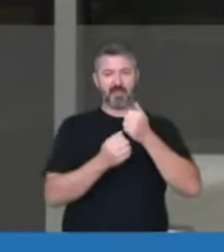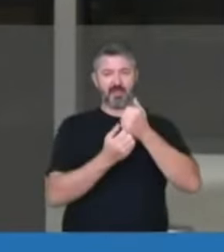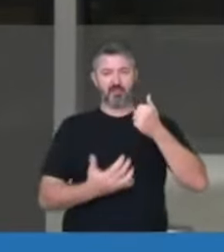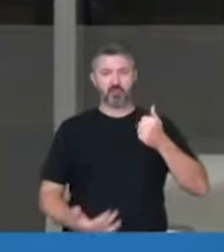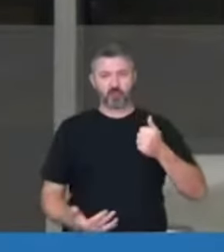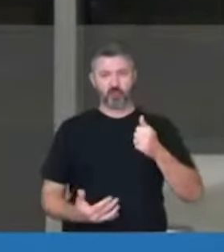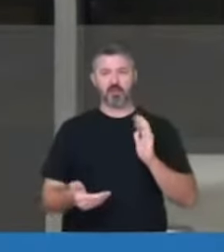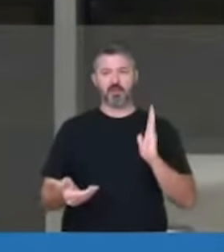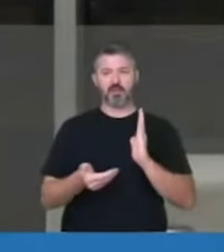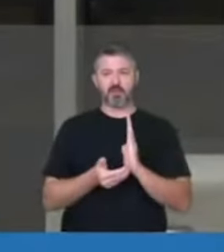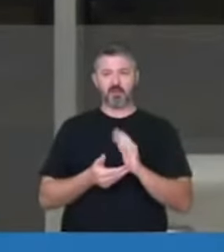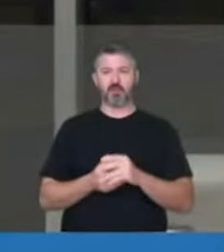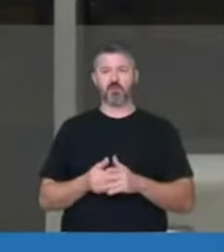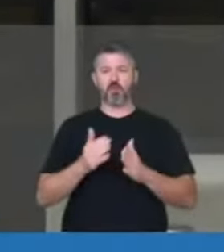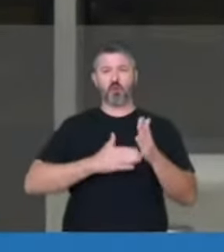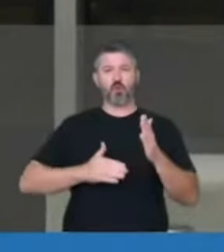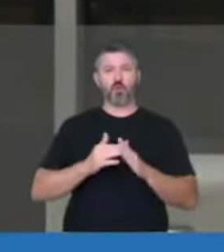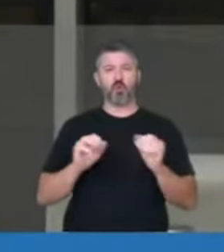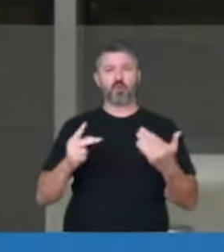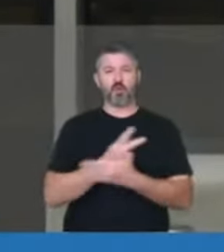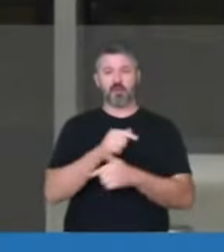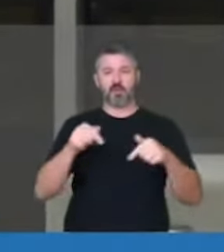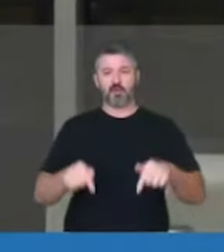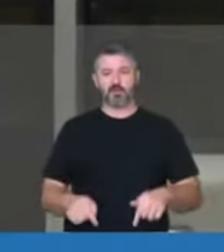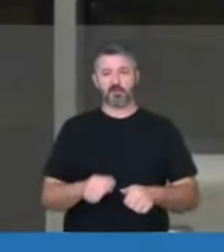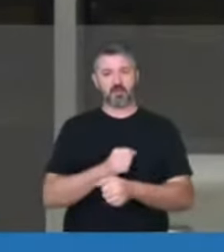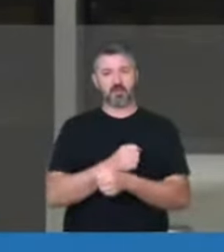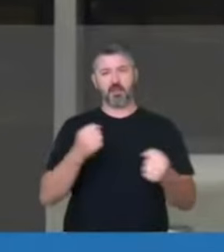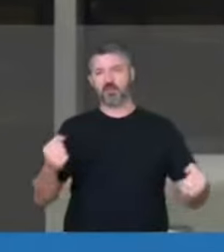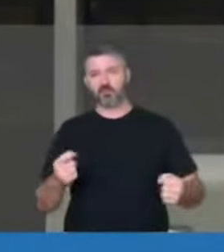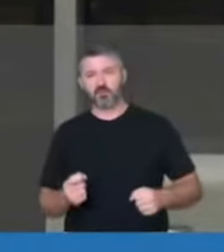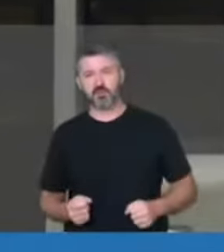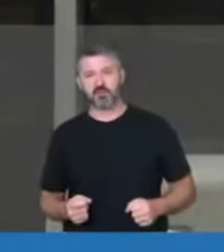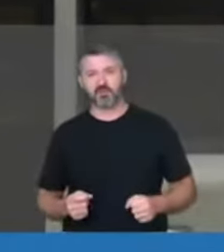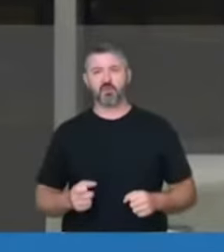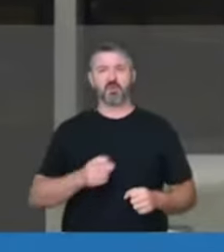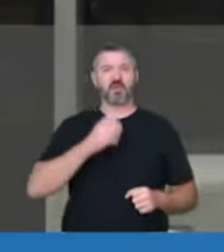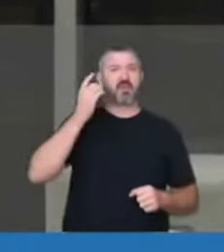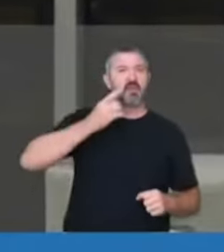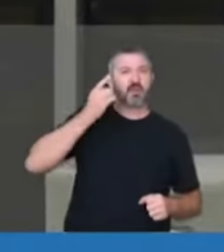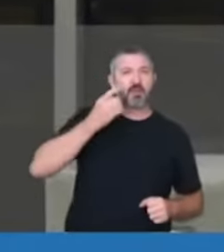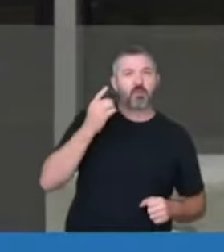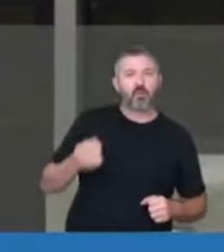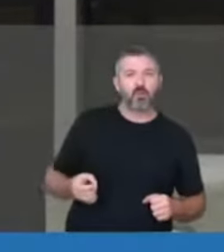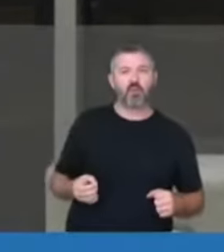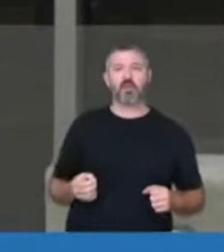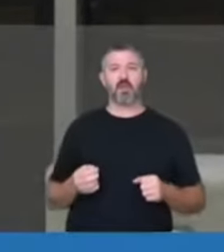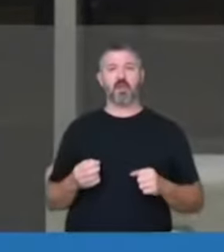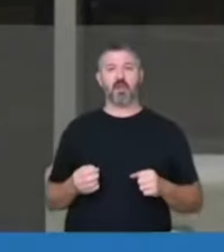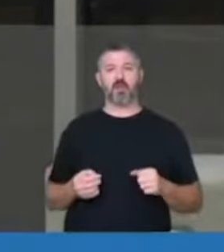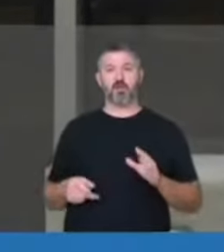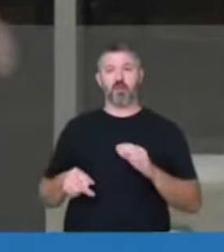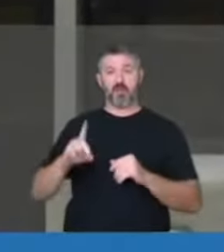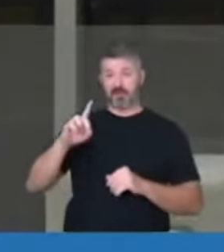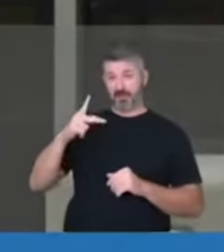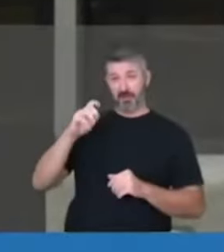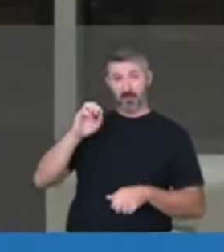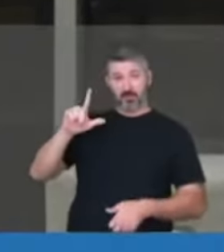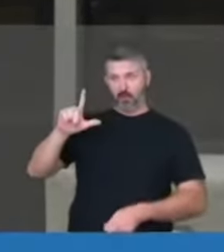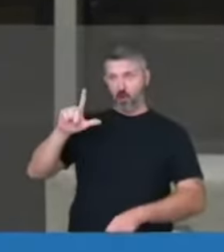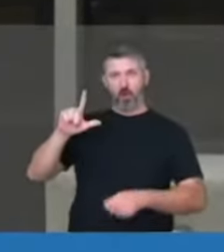diante a tudo isso que vem acontecendo. não é possível que deputados, agentes do Depol sejam